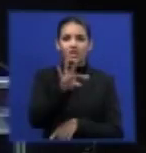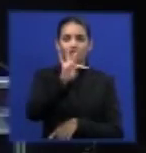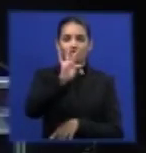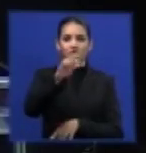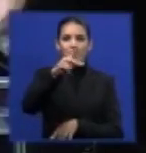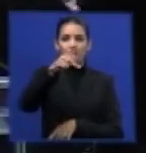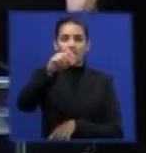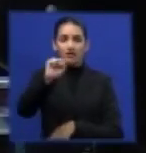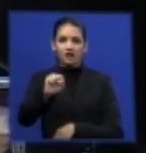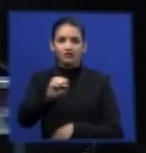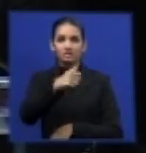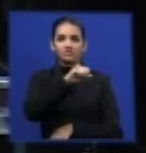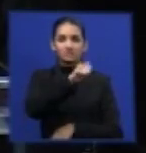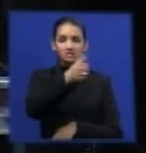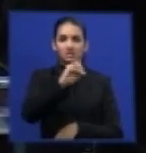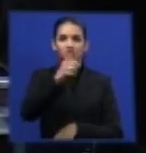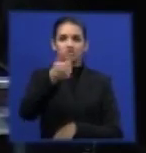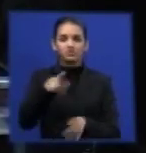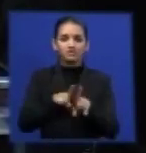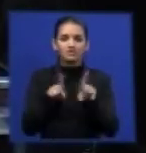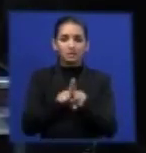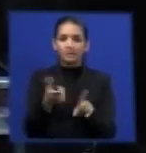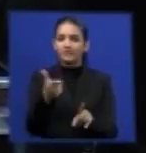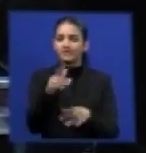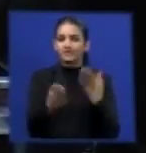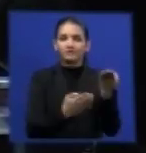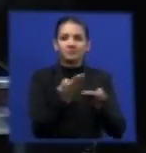cuidou, e vai se afastando do meio ambiente,